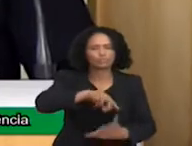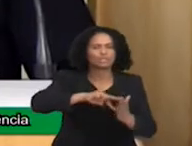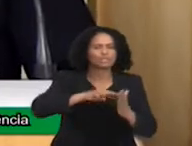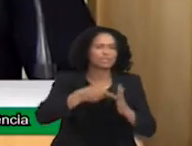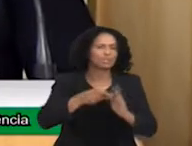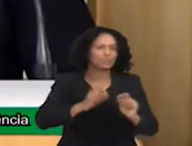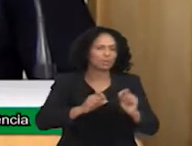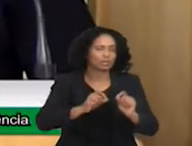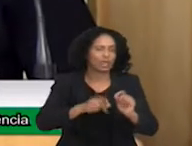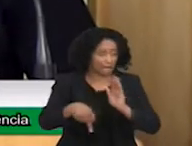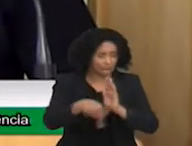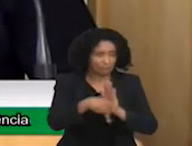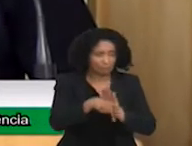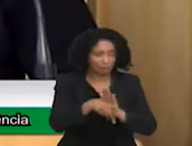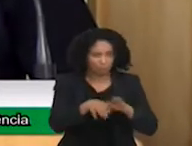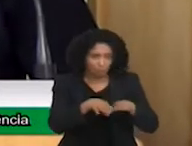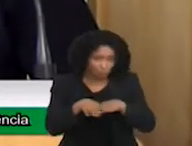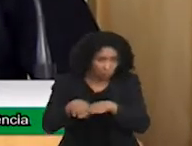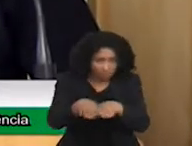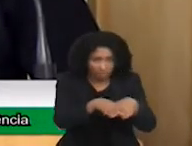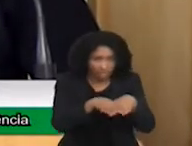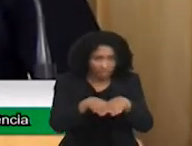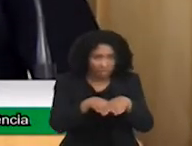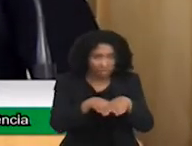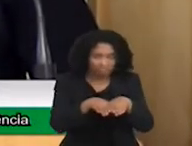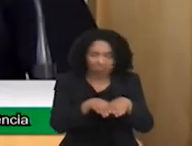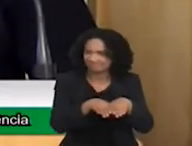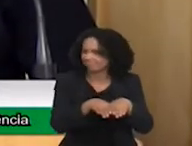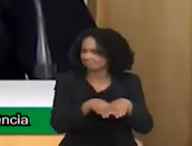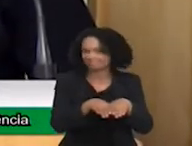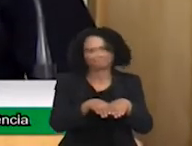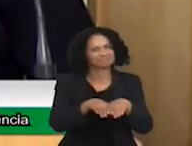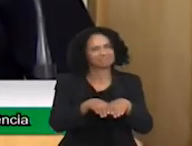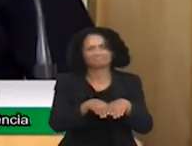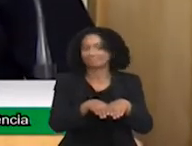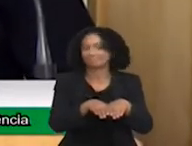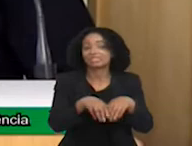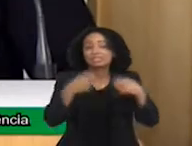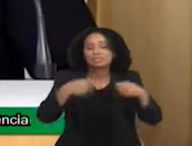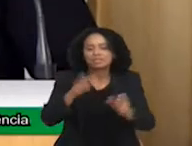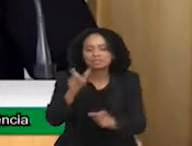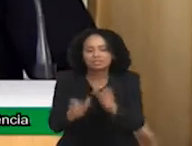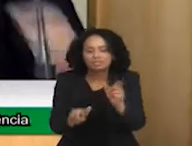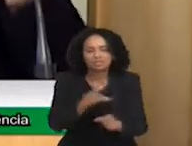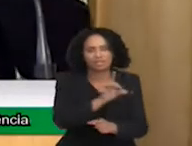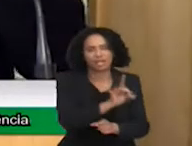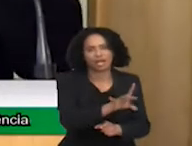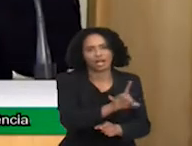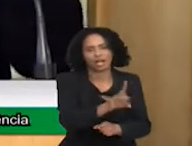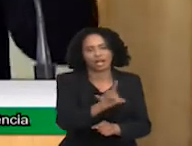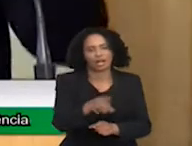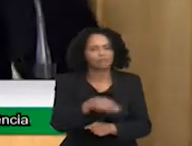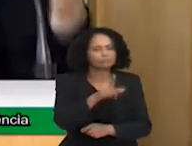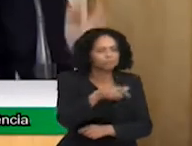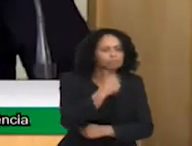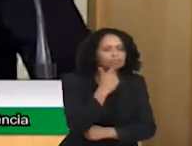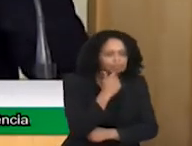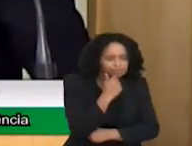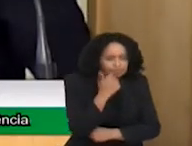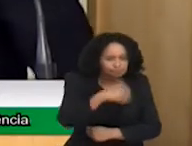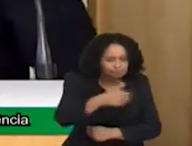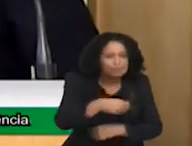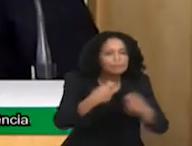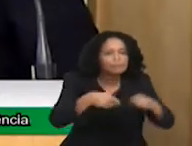igualdade, ele é feito na individualidade, na atenção individual. Vou ver o que aquele